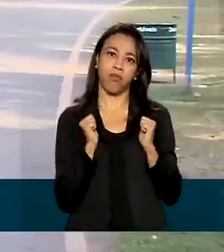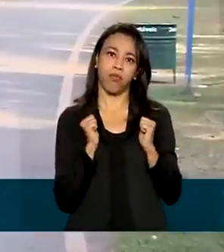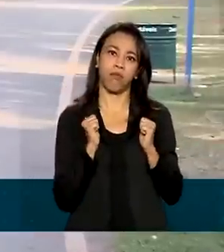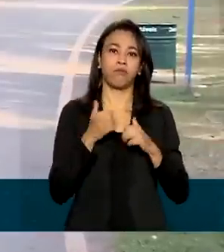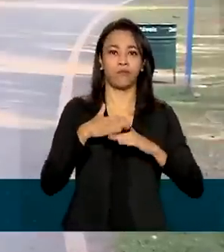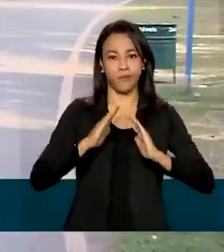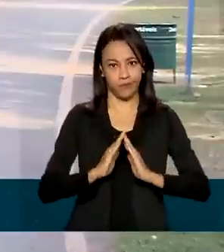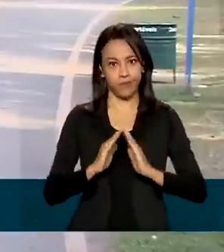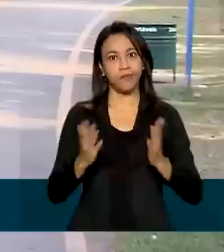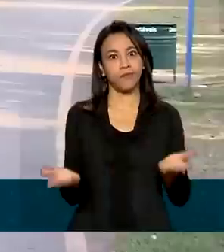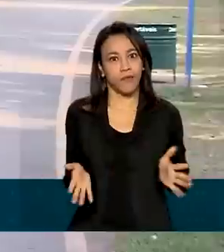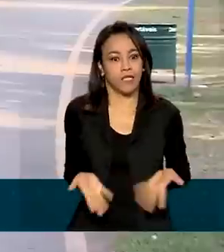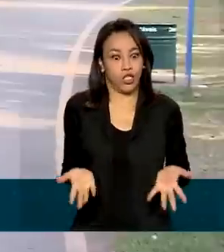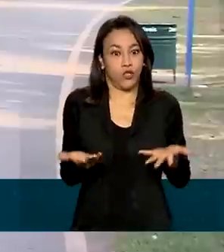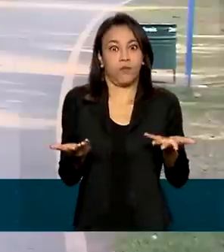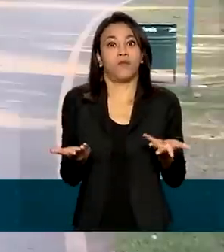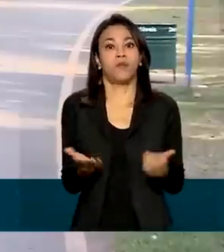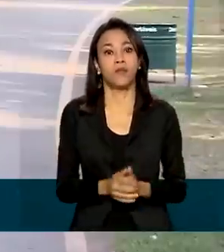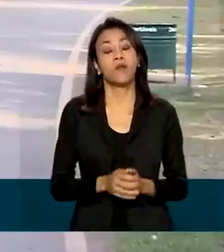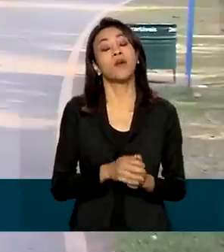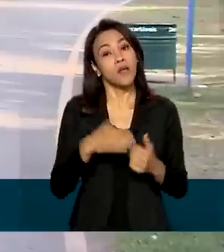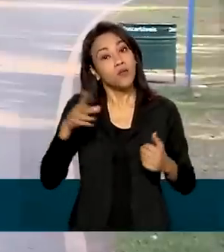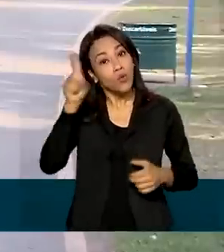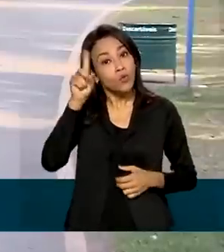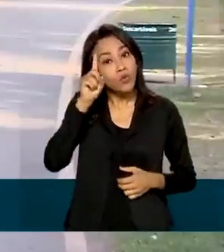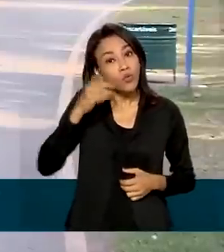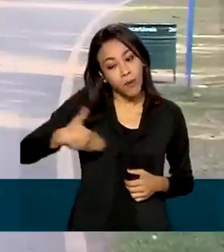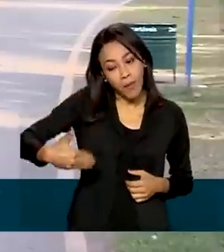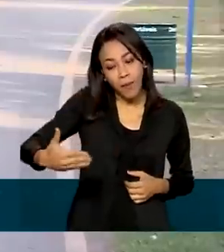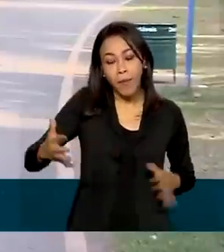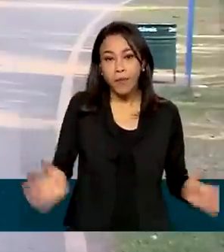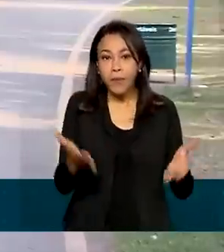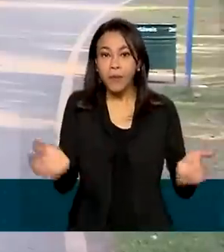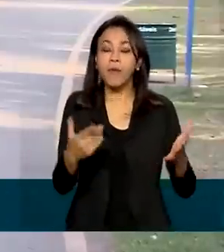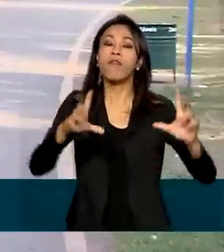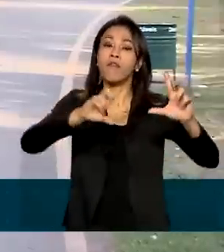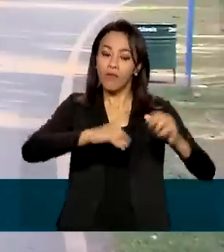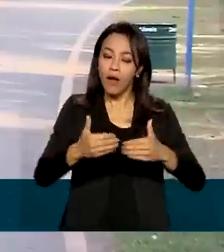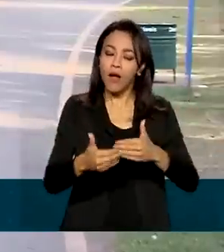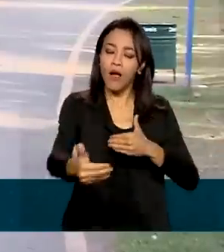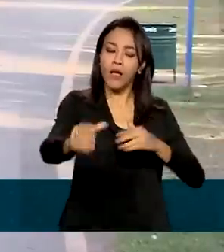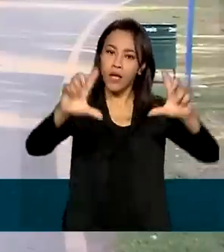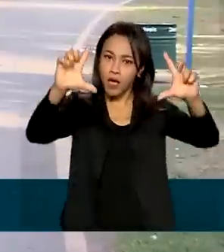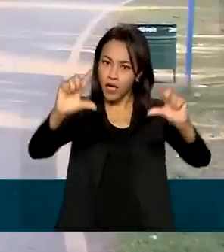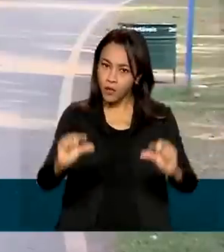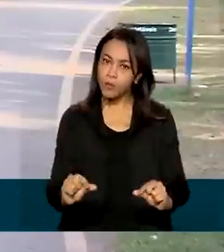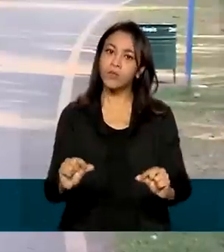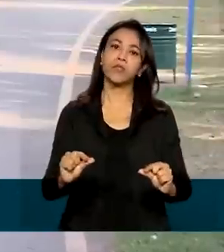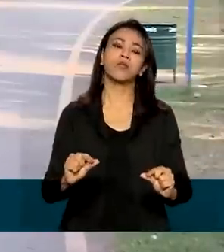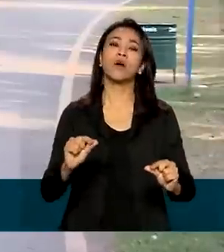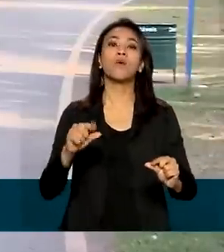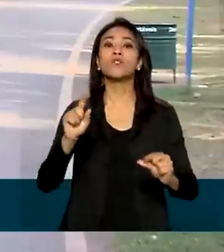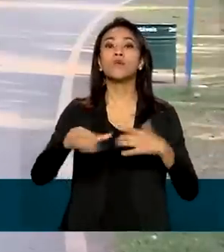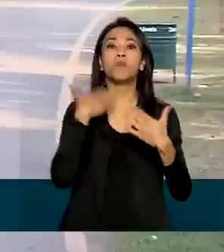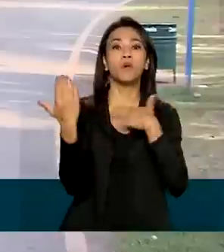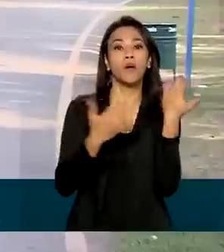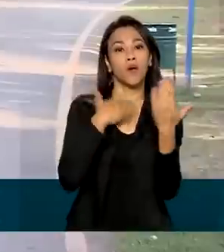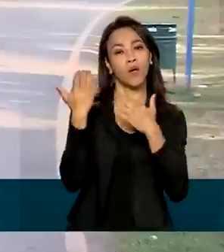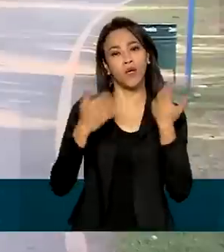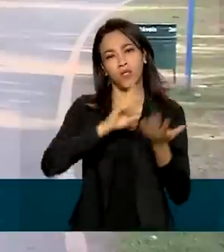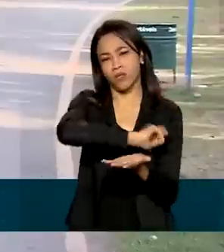Saúde, a prática regular de atividade física está relacionada com a redução significativa de mortes